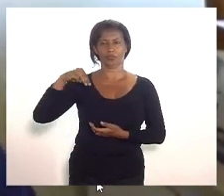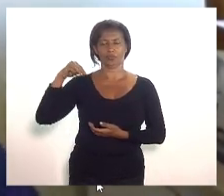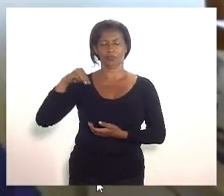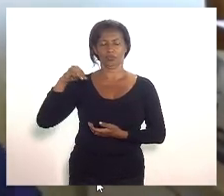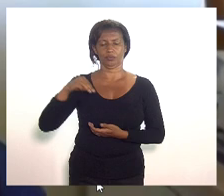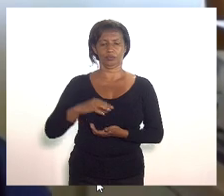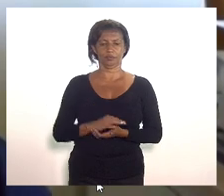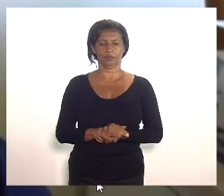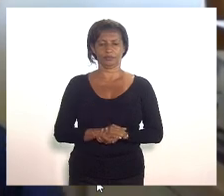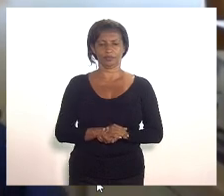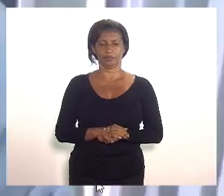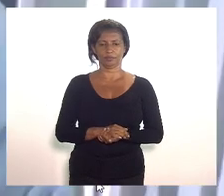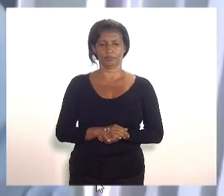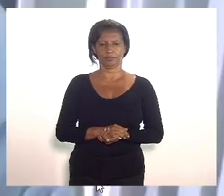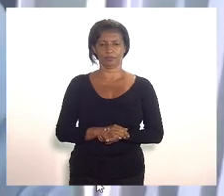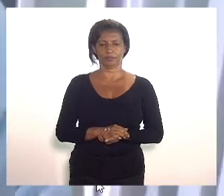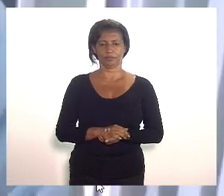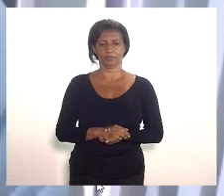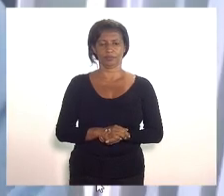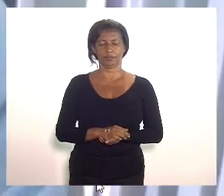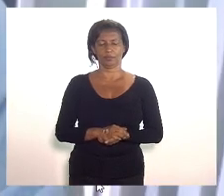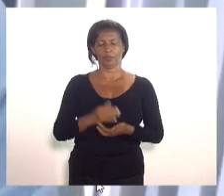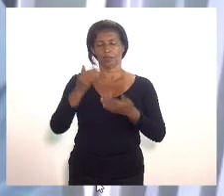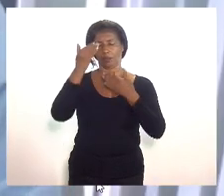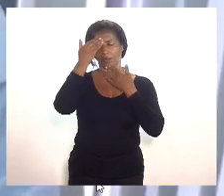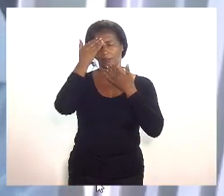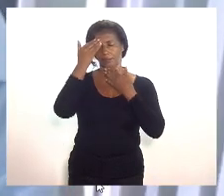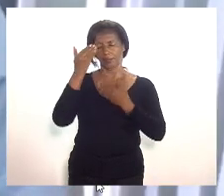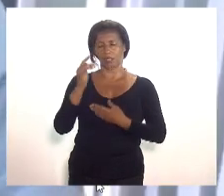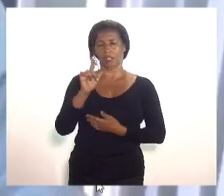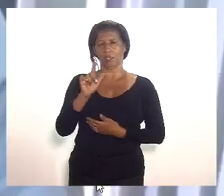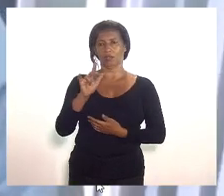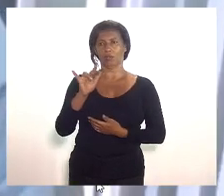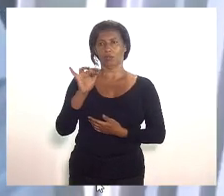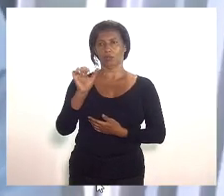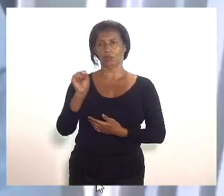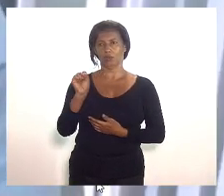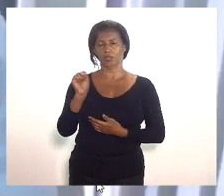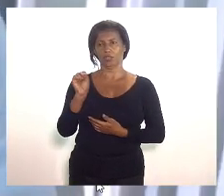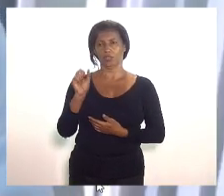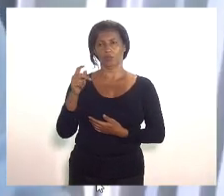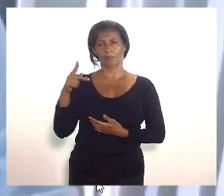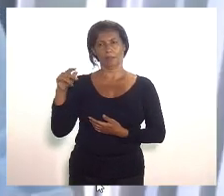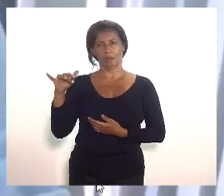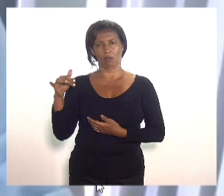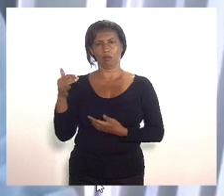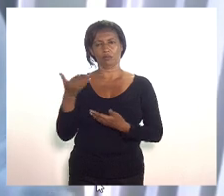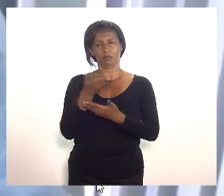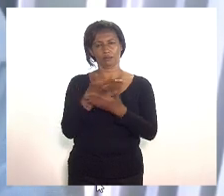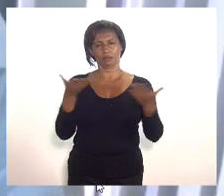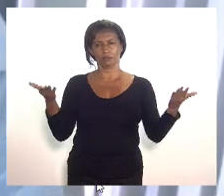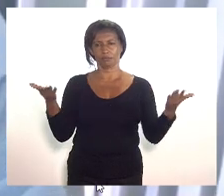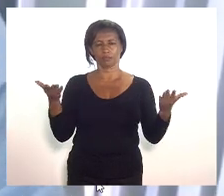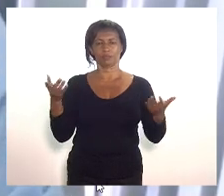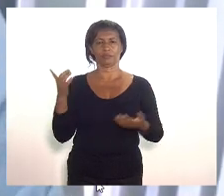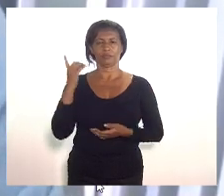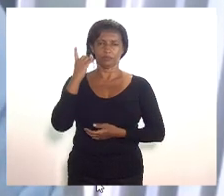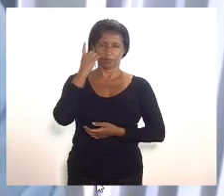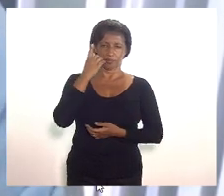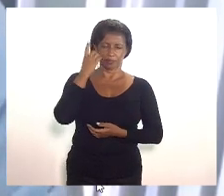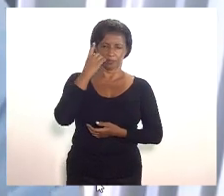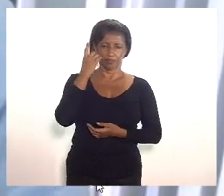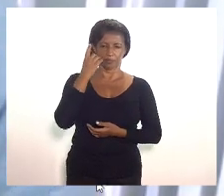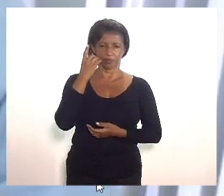obrigado deputado Luiz Paulo senhoras deputadas senhores deputados cidadãos que nos